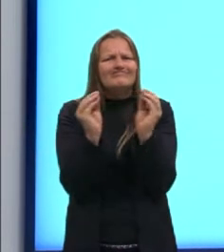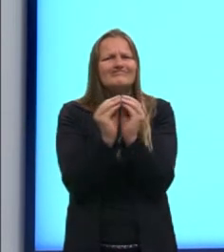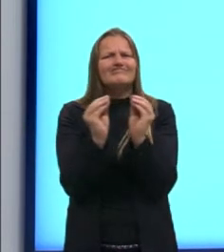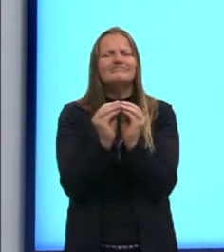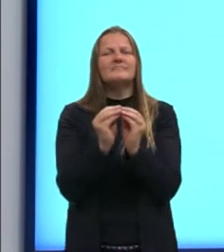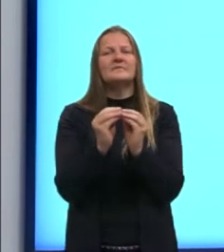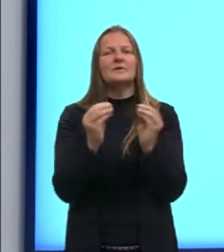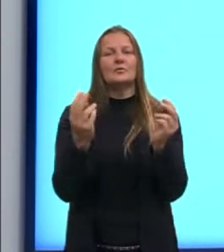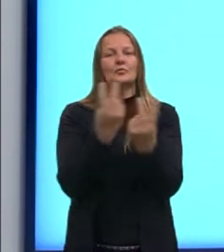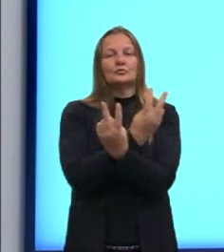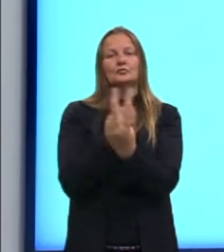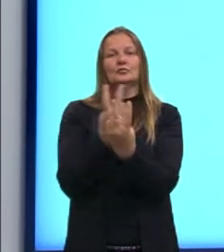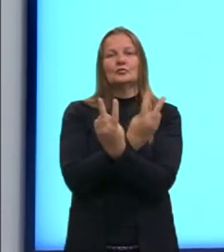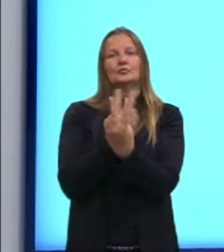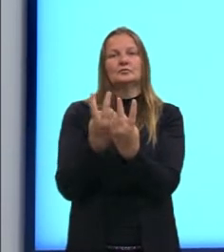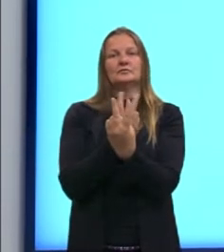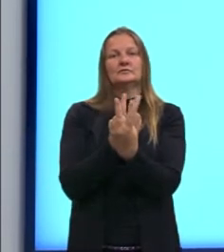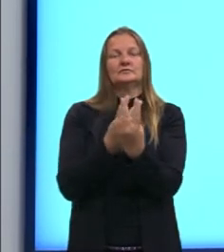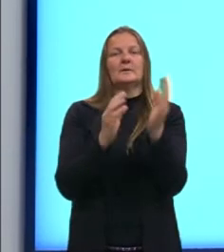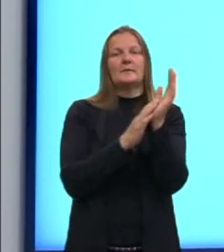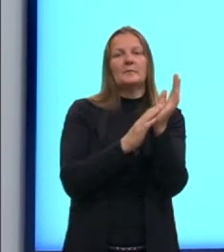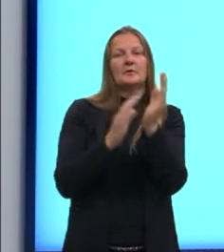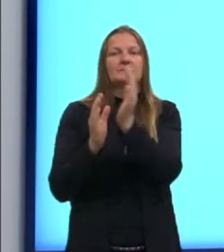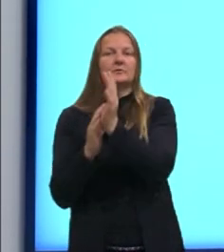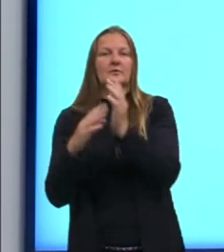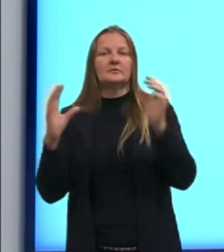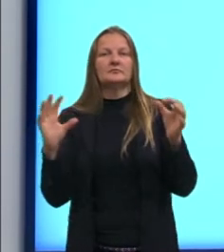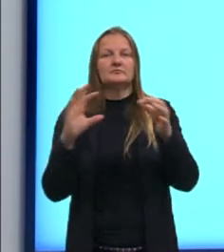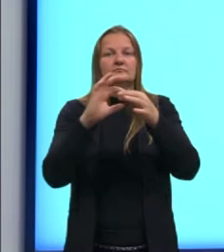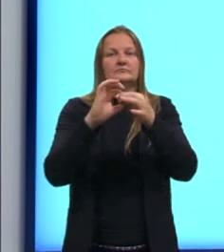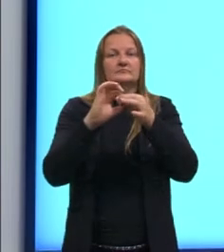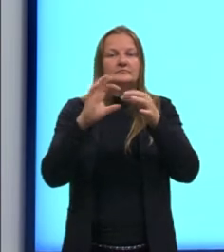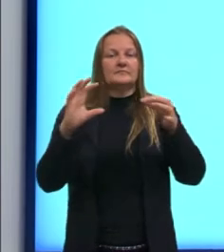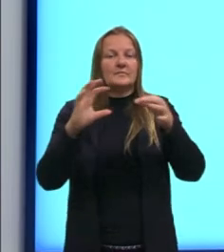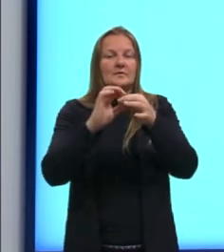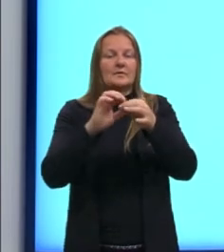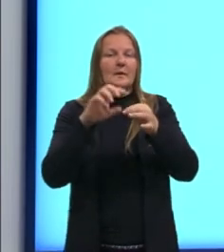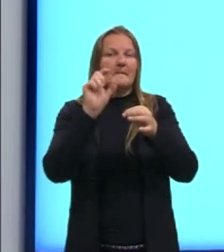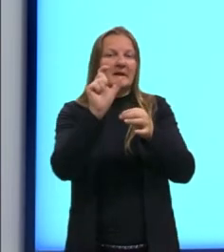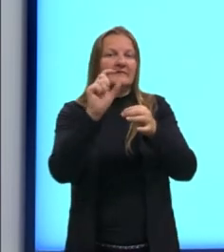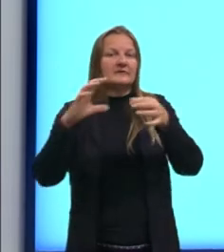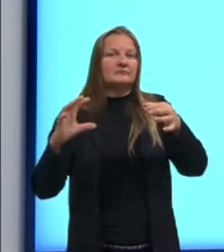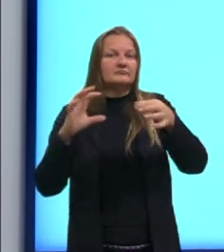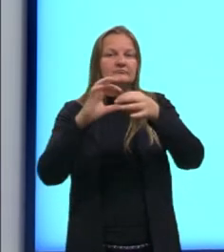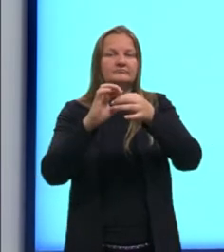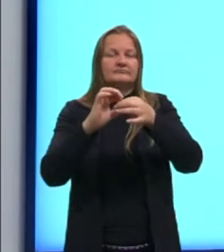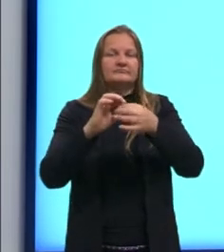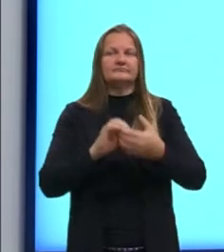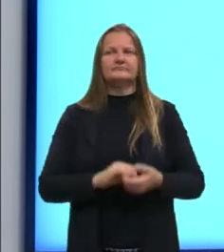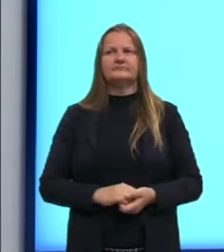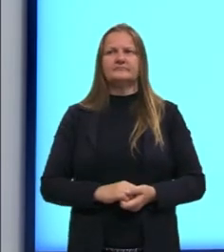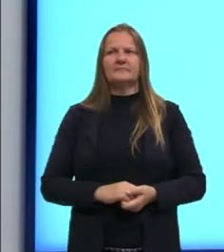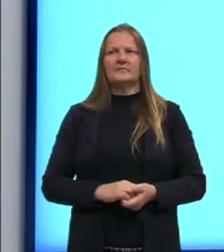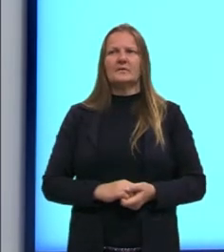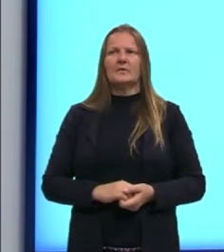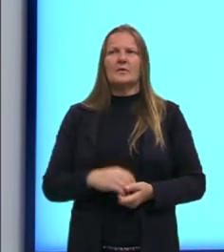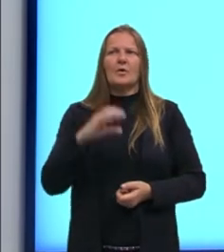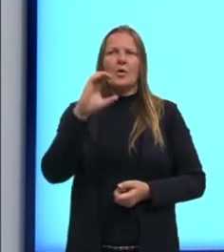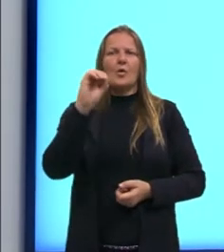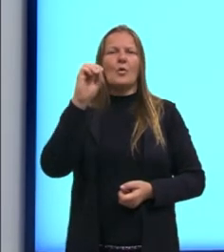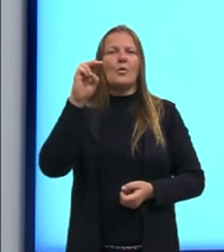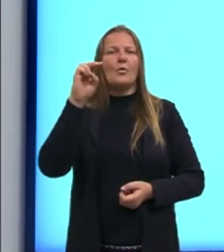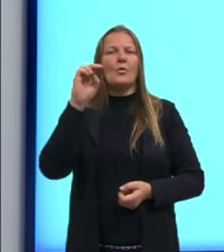compostas, né? Então, formar proposições a partir de outras proposições. E esses conectivos, eles